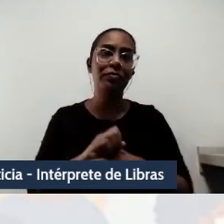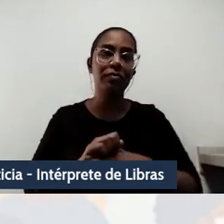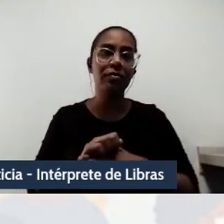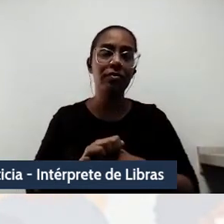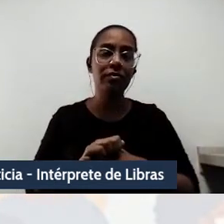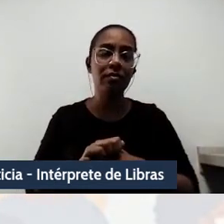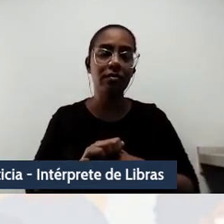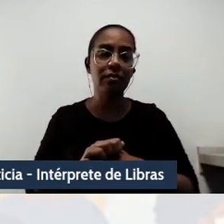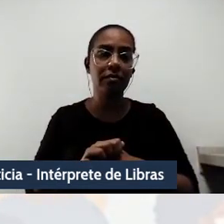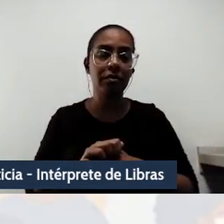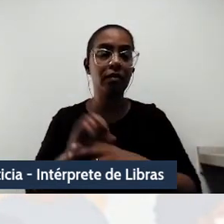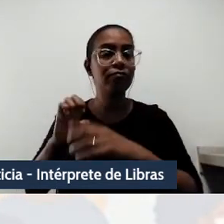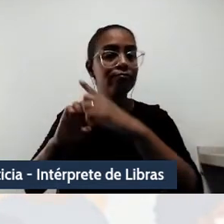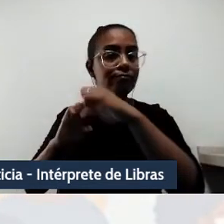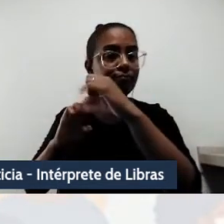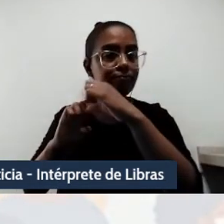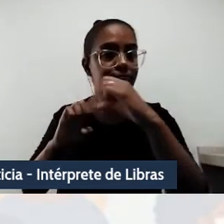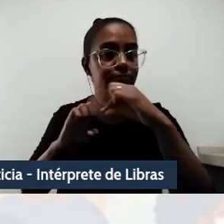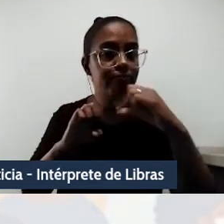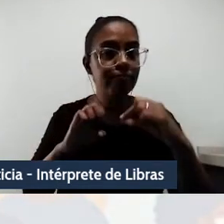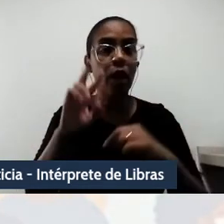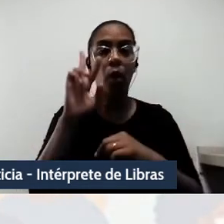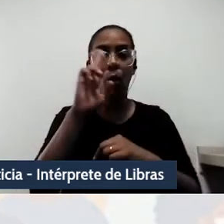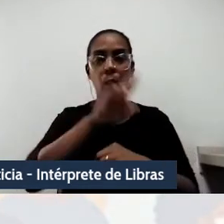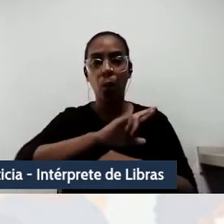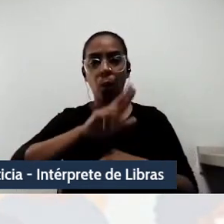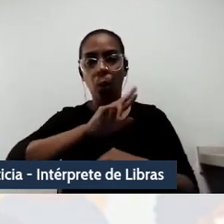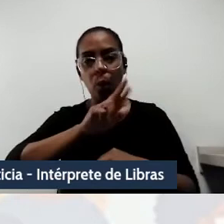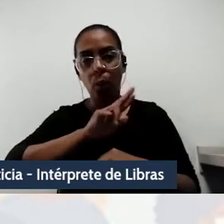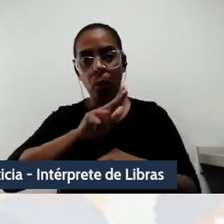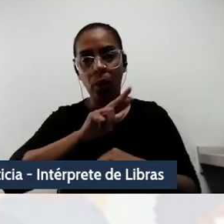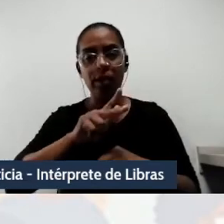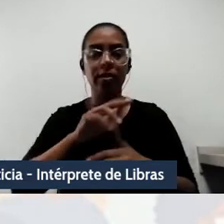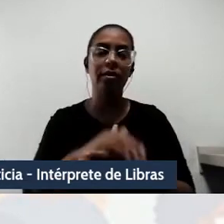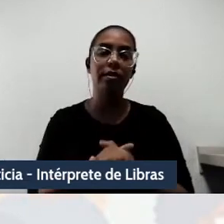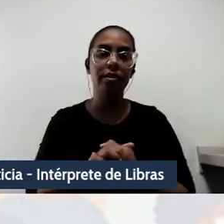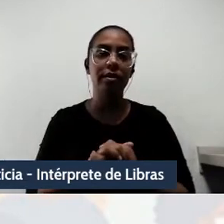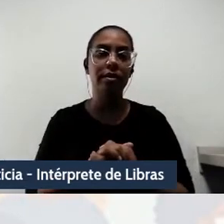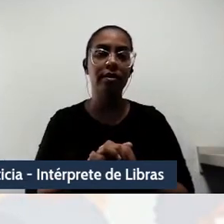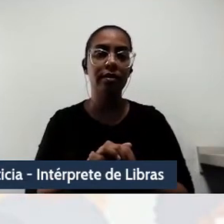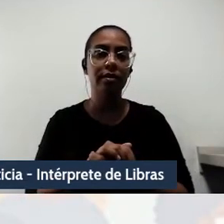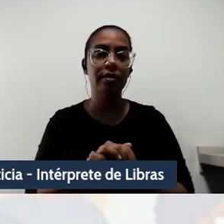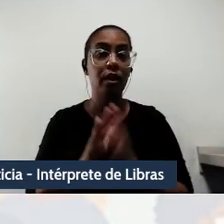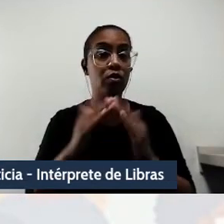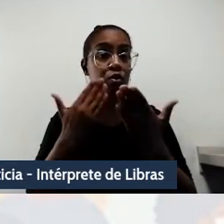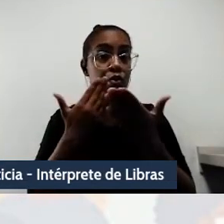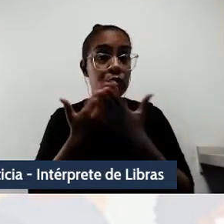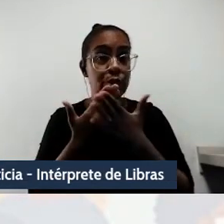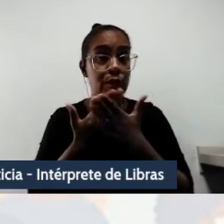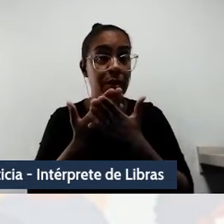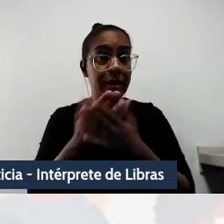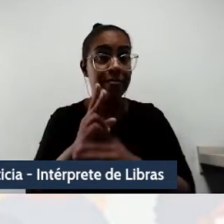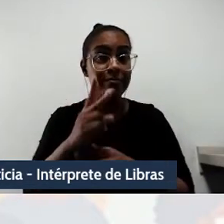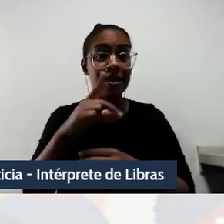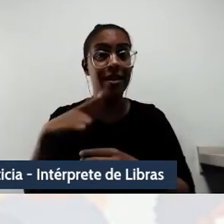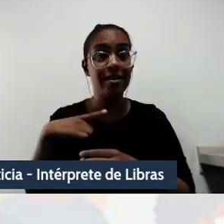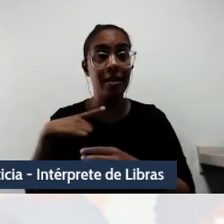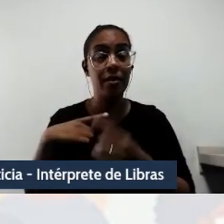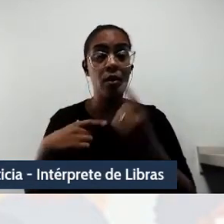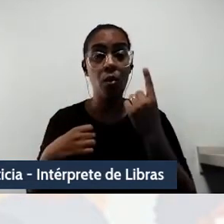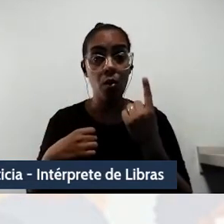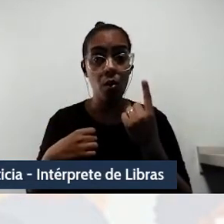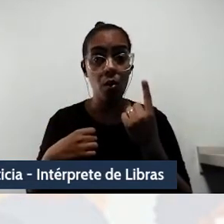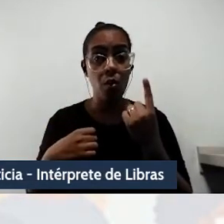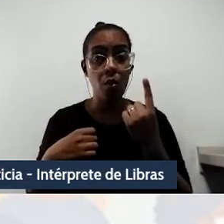de crianças de diversas nacionalidades é uma realidade constante. Em todas as turmas, há pelo menos uma criança que não